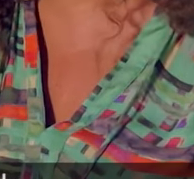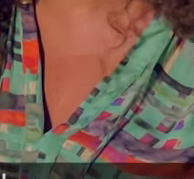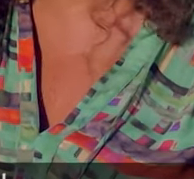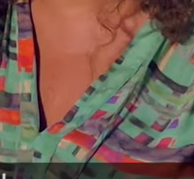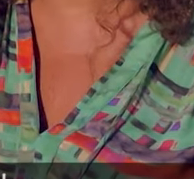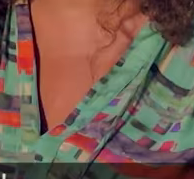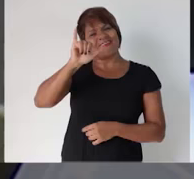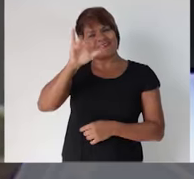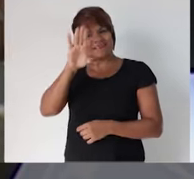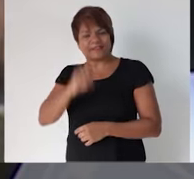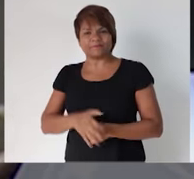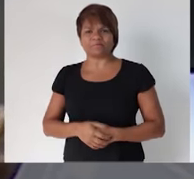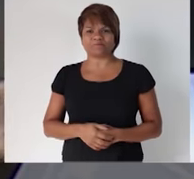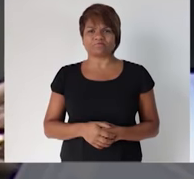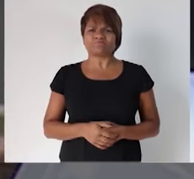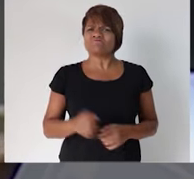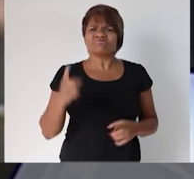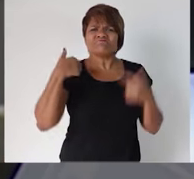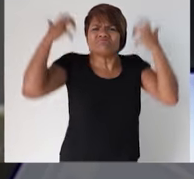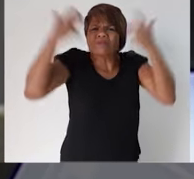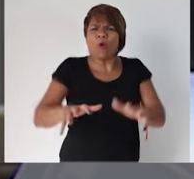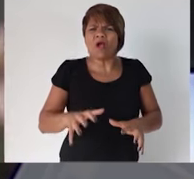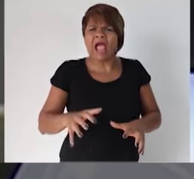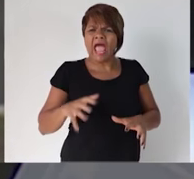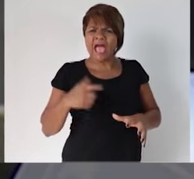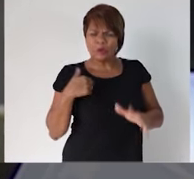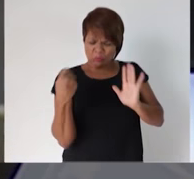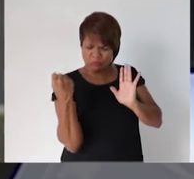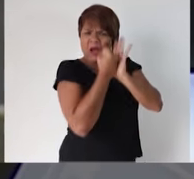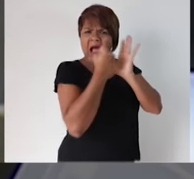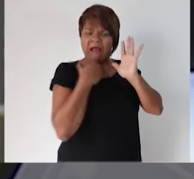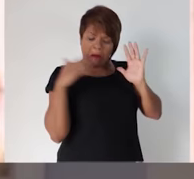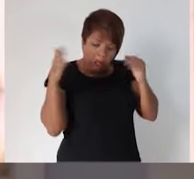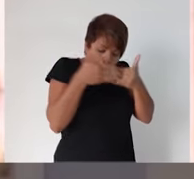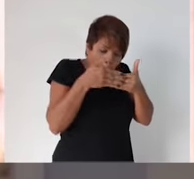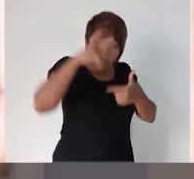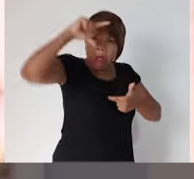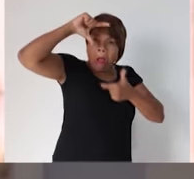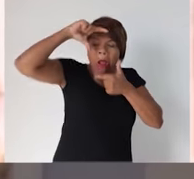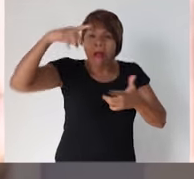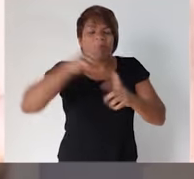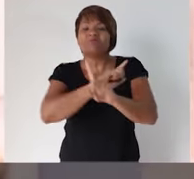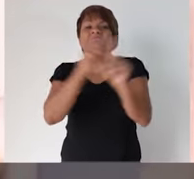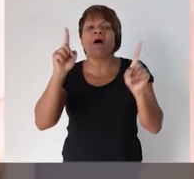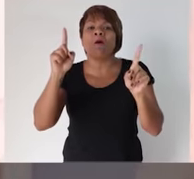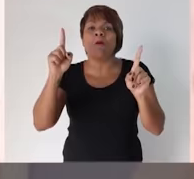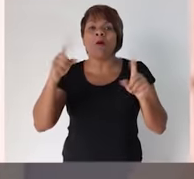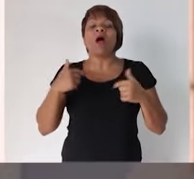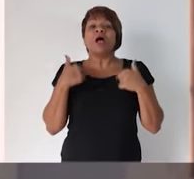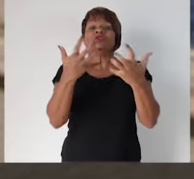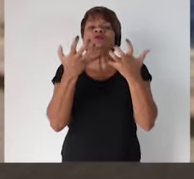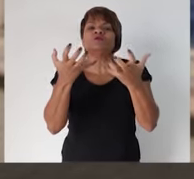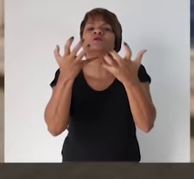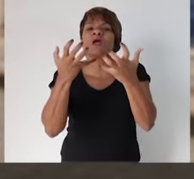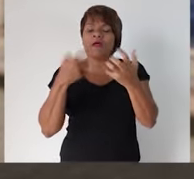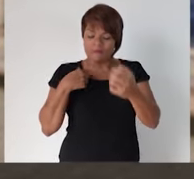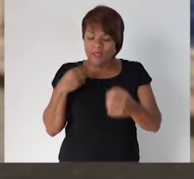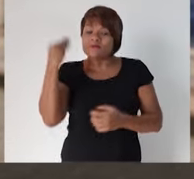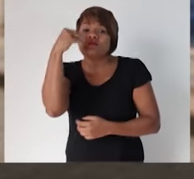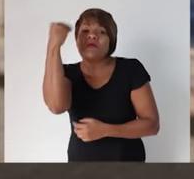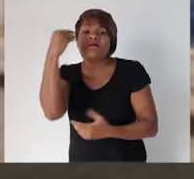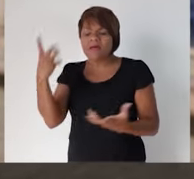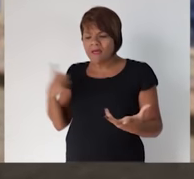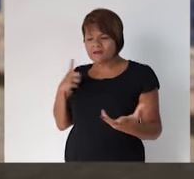querida Alice Portugal. Não queremos o selo de recatado e do lar. Eu venho de uma experiência feliz de partido, onde se